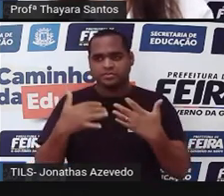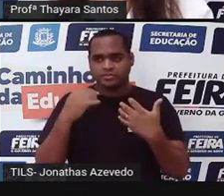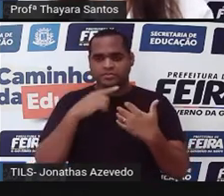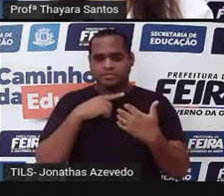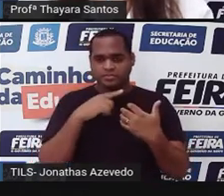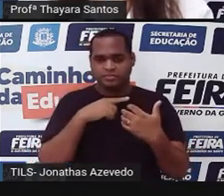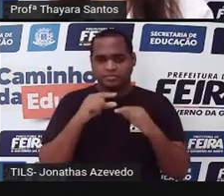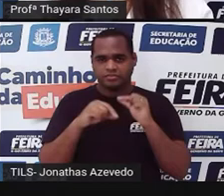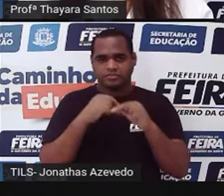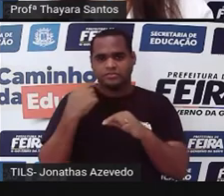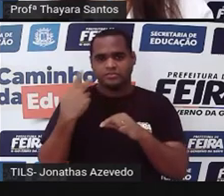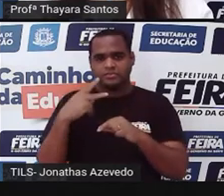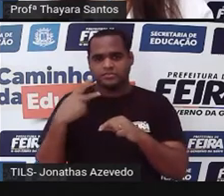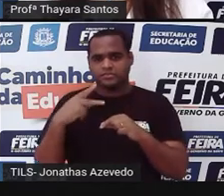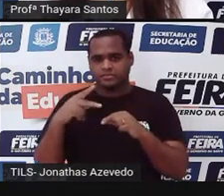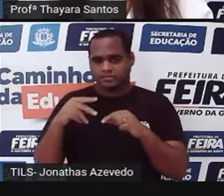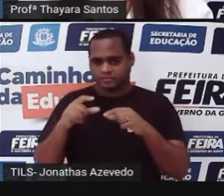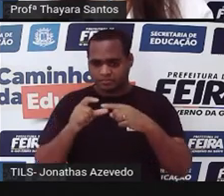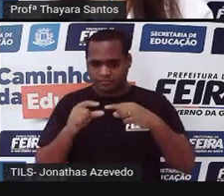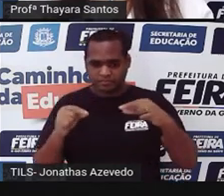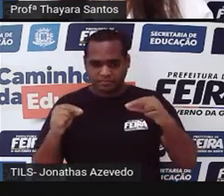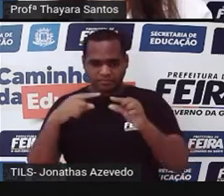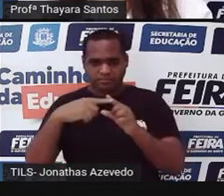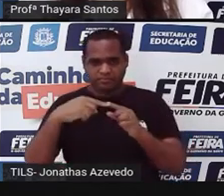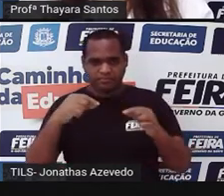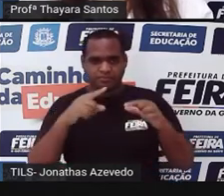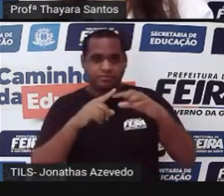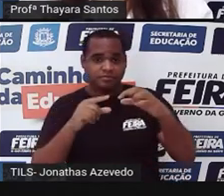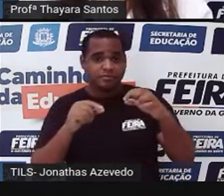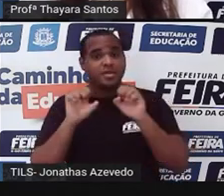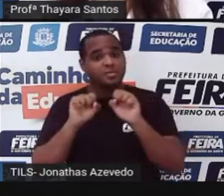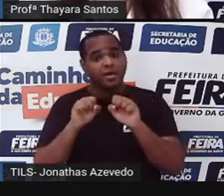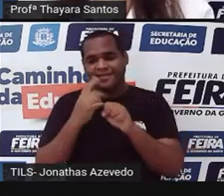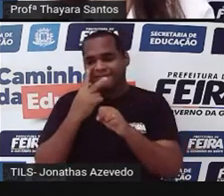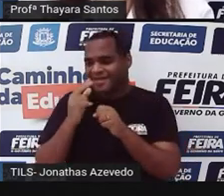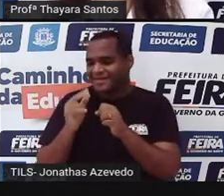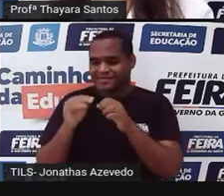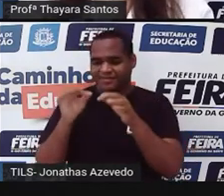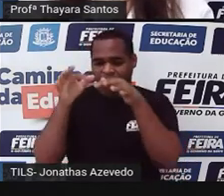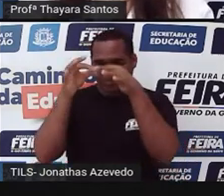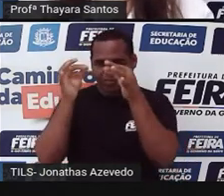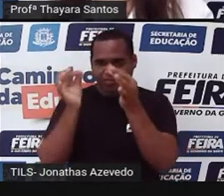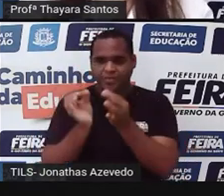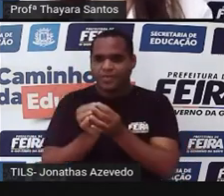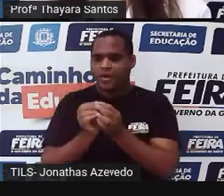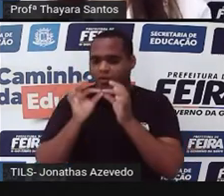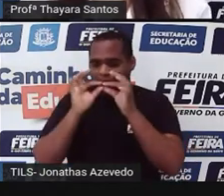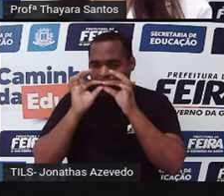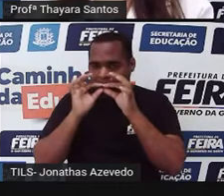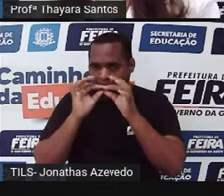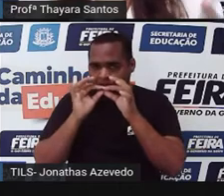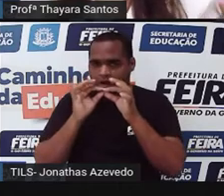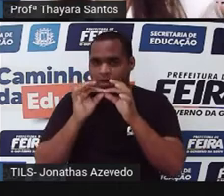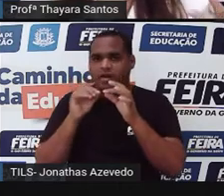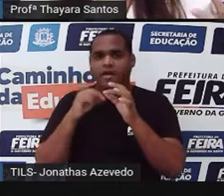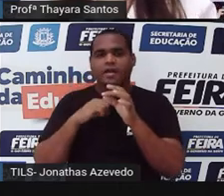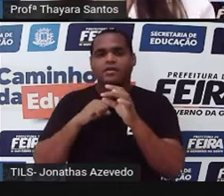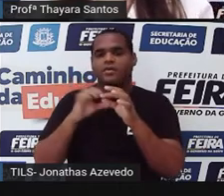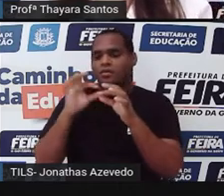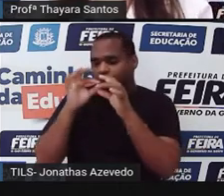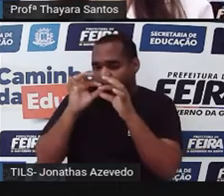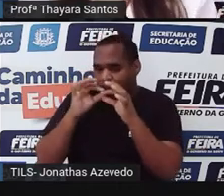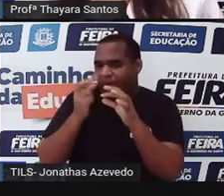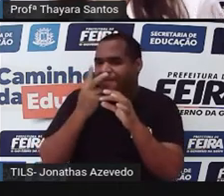algumas ampolas, que são essas estruturas aqui que parecem bexigas de aniversário. Quando essa água entra, essas ampolas elas se enchem,